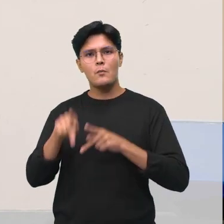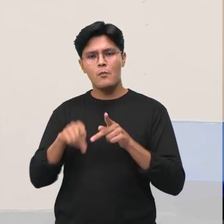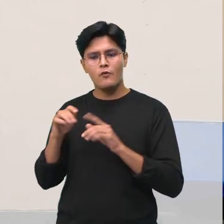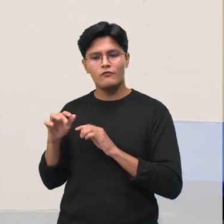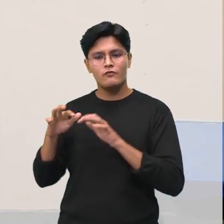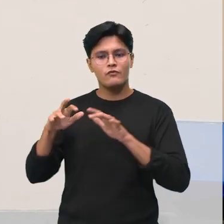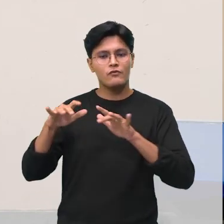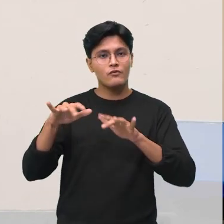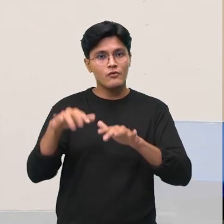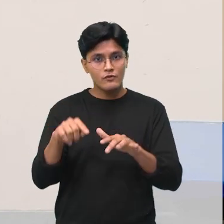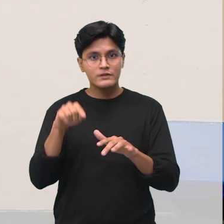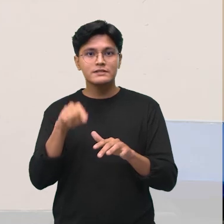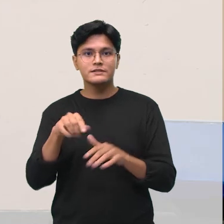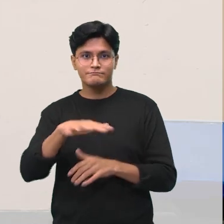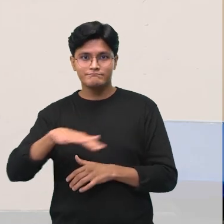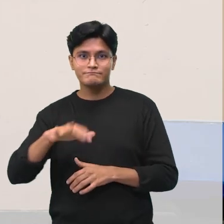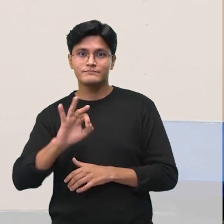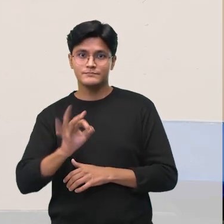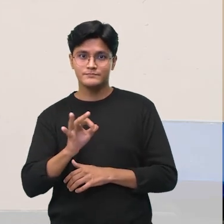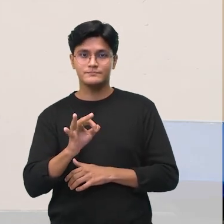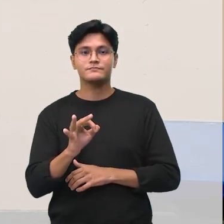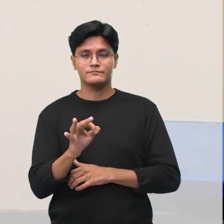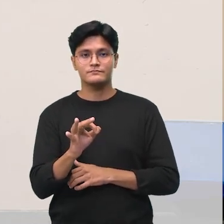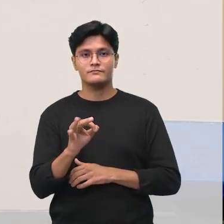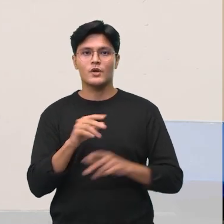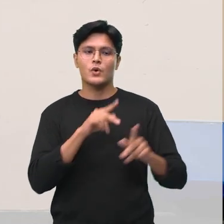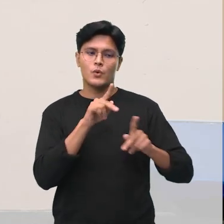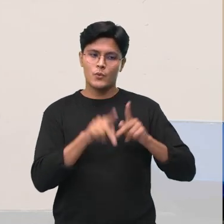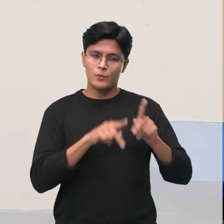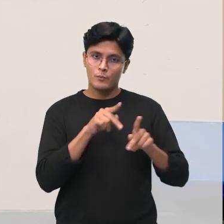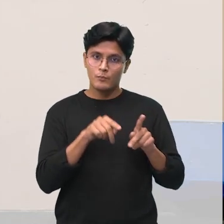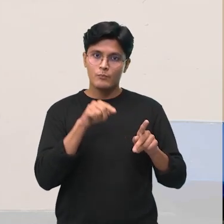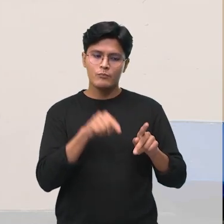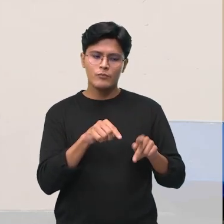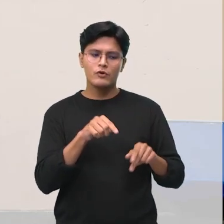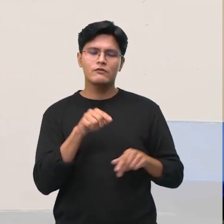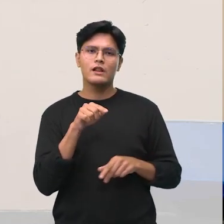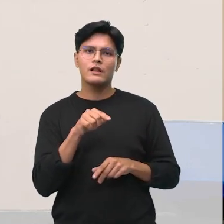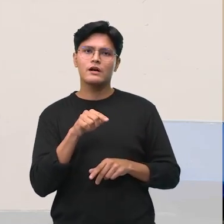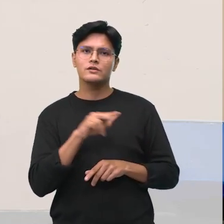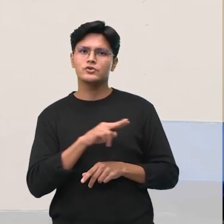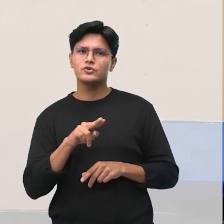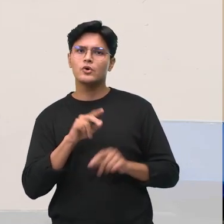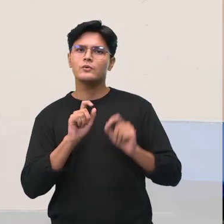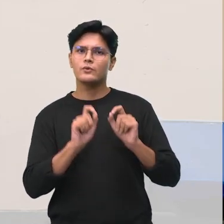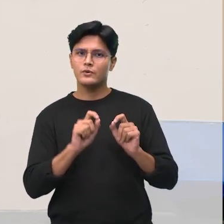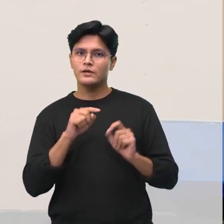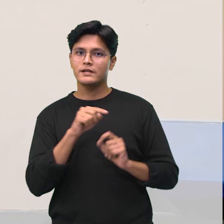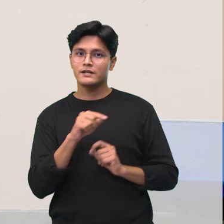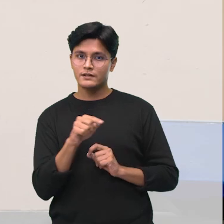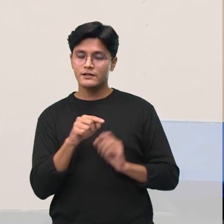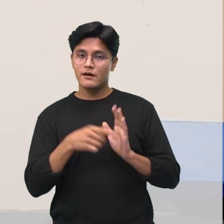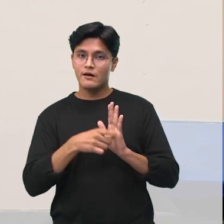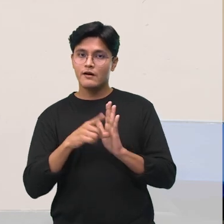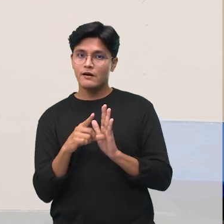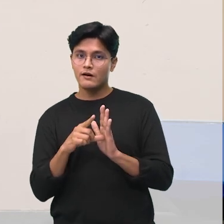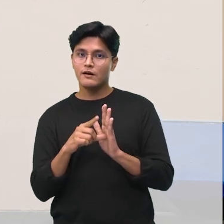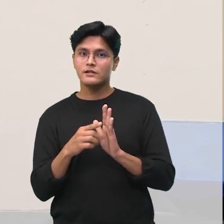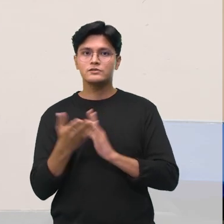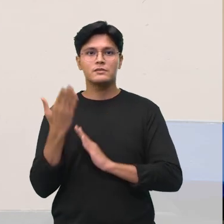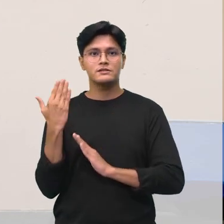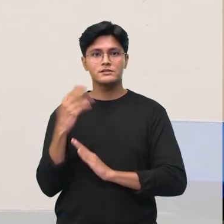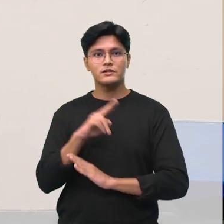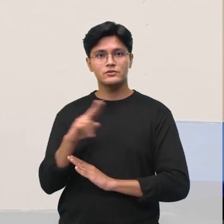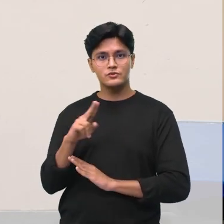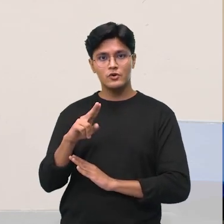ocidental da Amazônia. Certinho? O povoado que ali se encontrava foi chamado inicialmente de São José da Barra do Rio